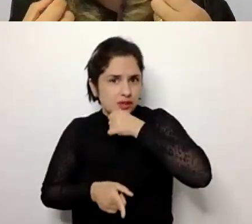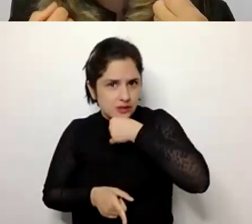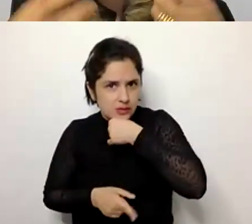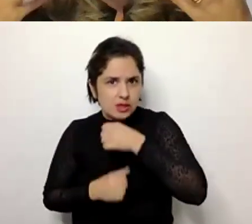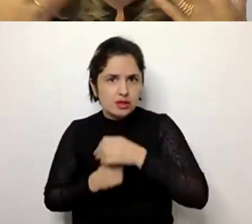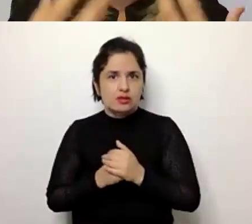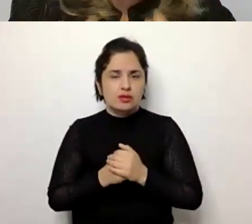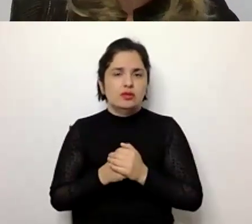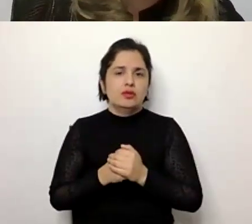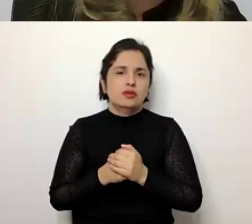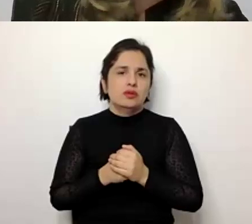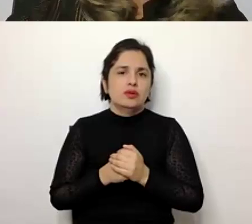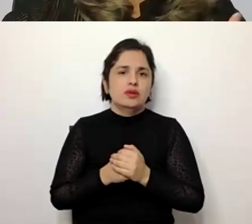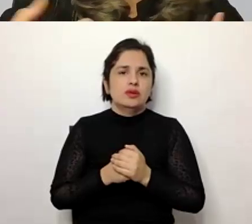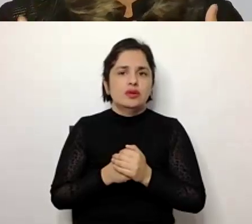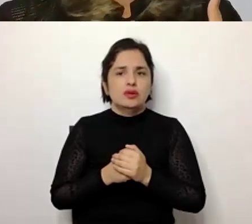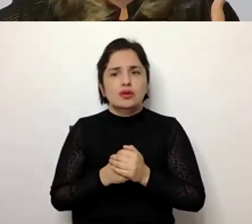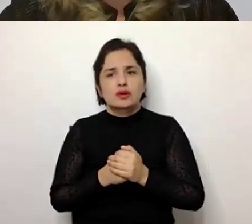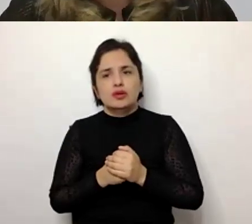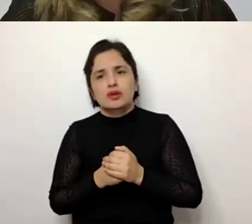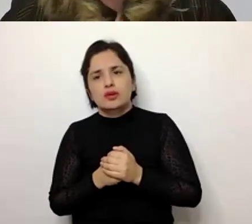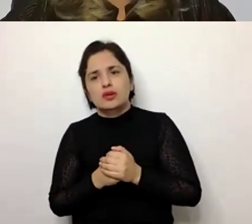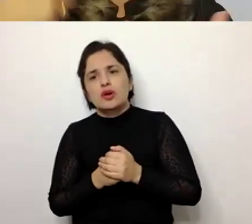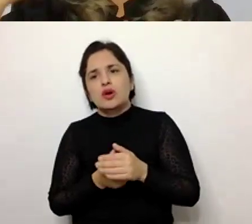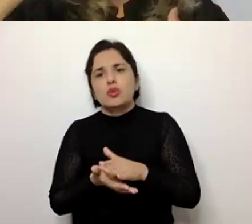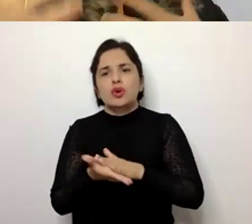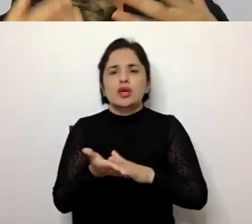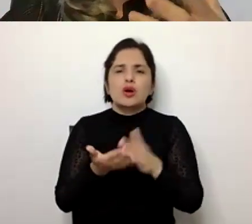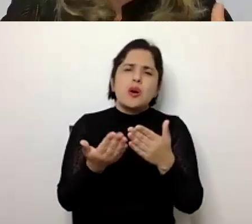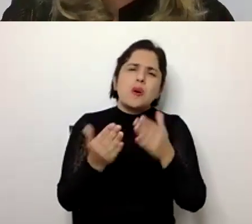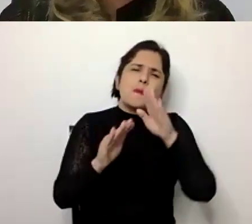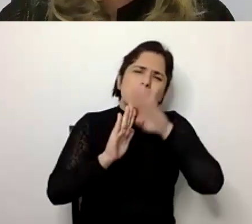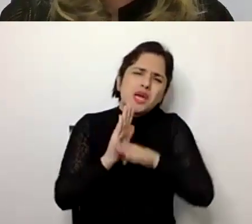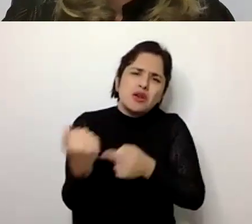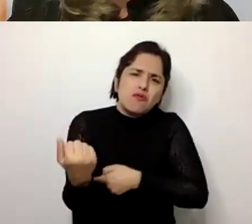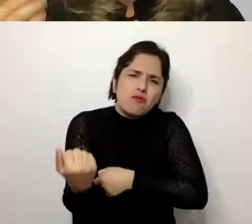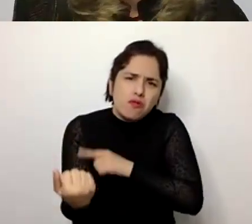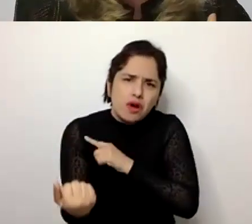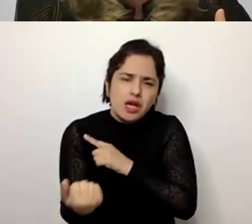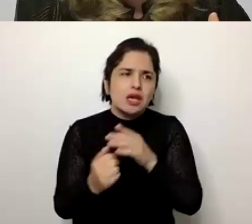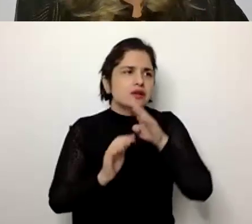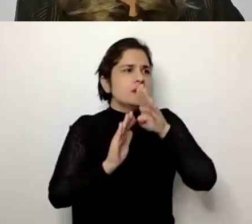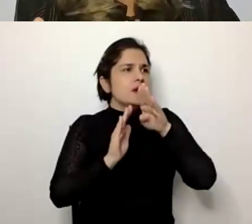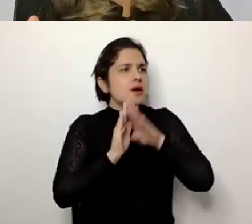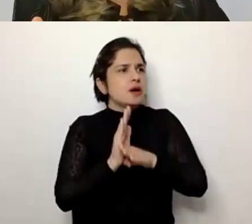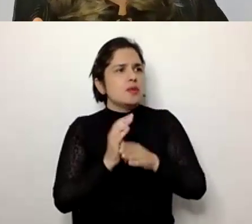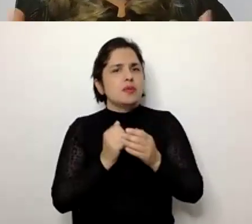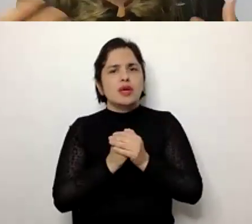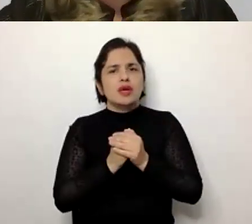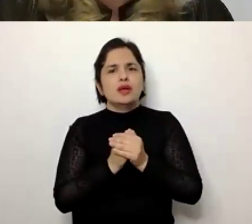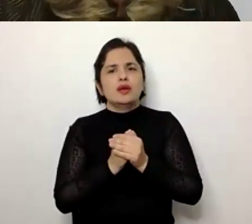modificação na pele, uma pele mais flácida, menos força, menos condições da marcha,